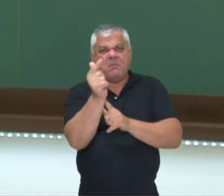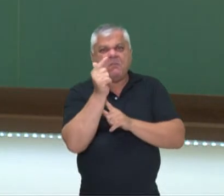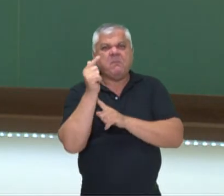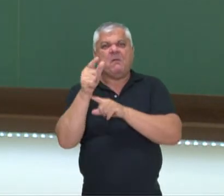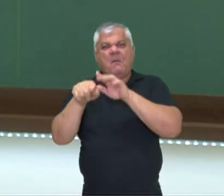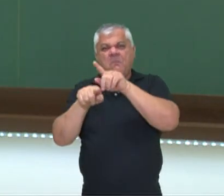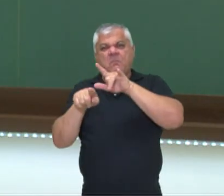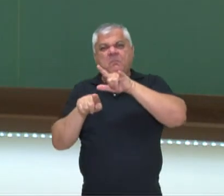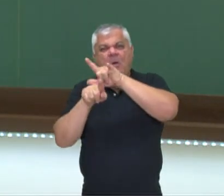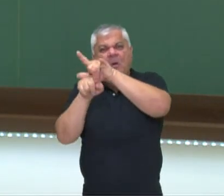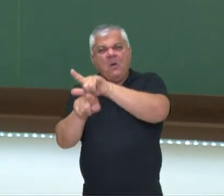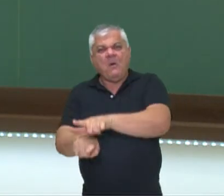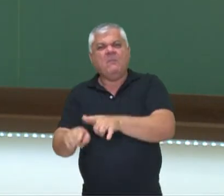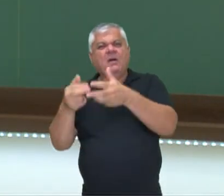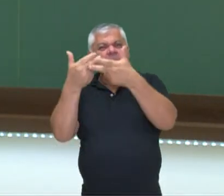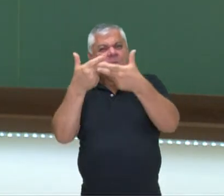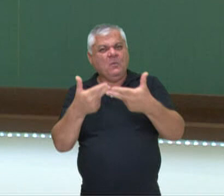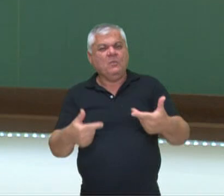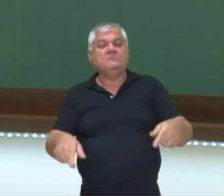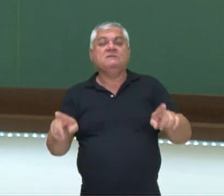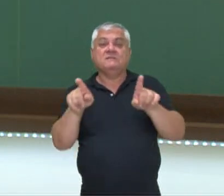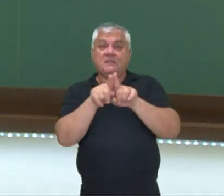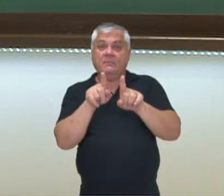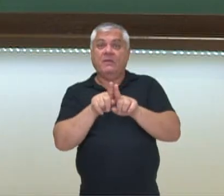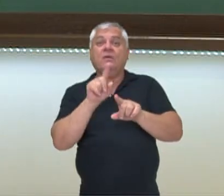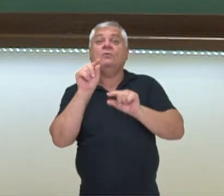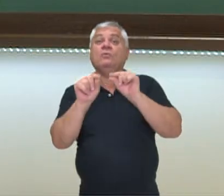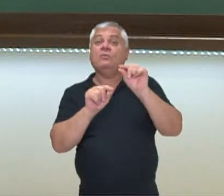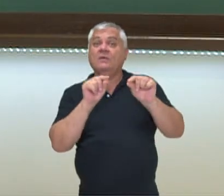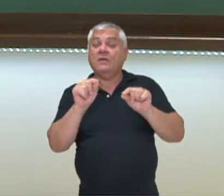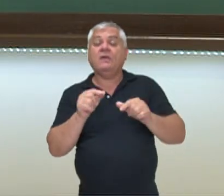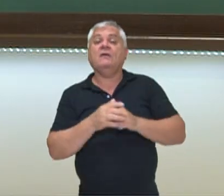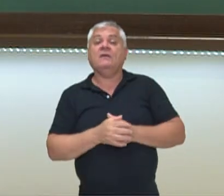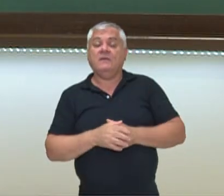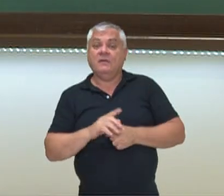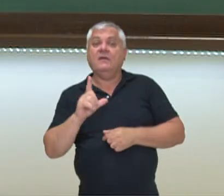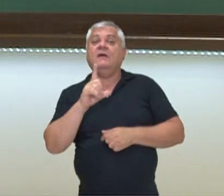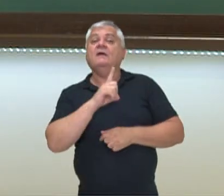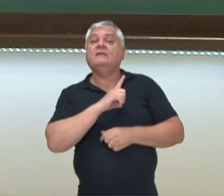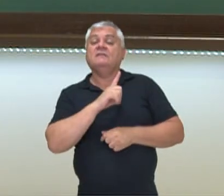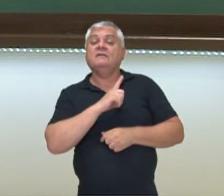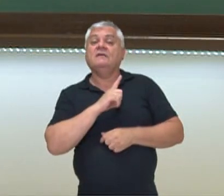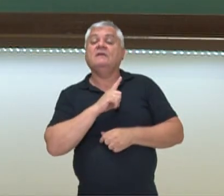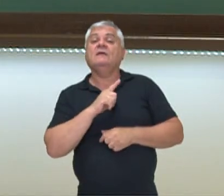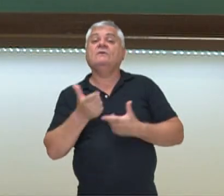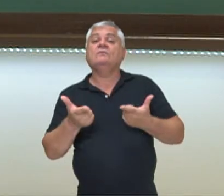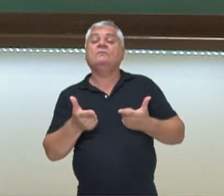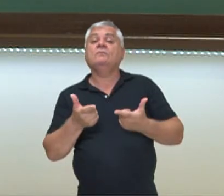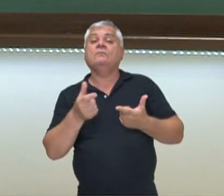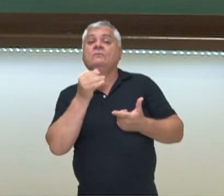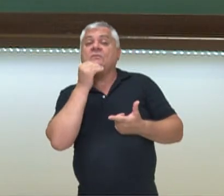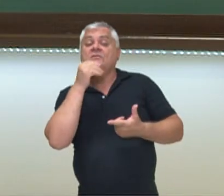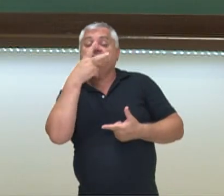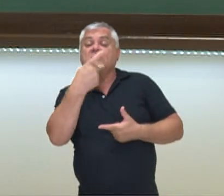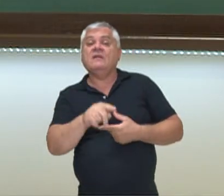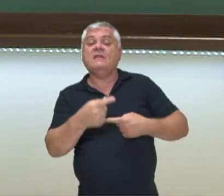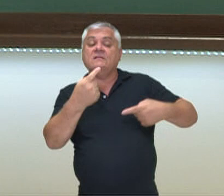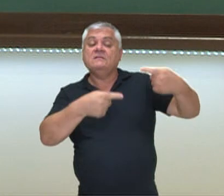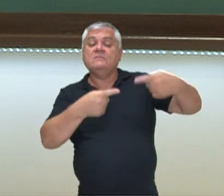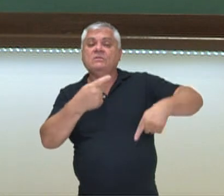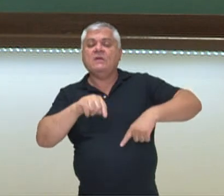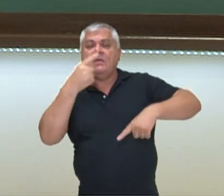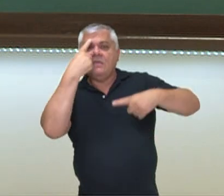massa. E, além disso, nós também, eu pulei um vídeo, mas não tem problema, a gente retorna na condição também da disputa